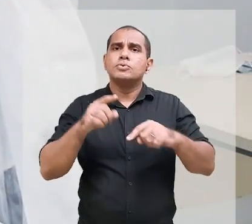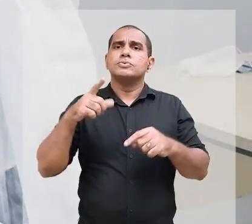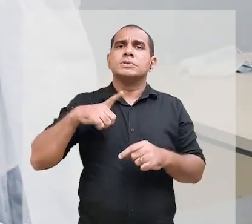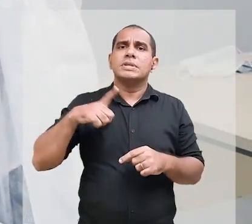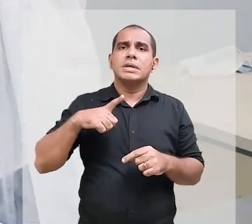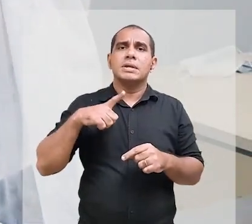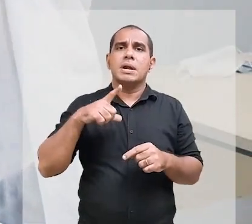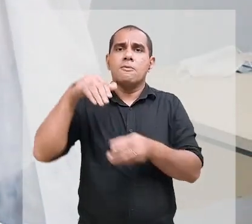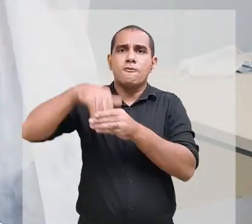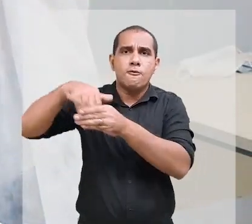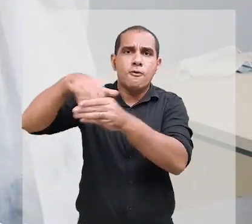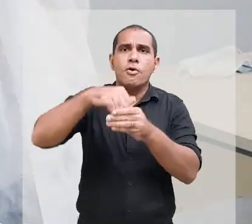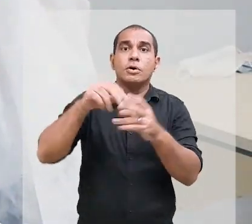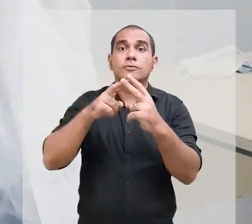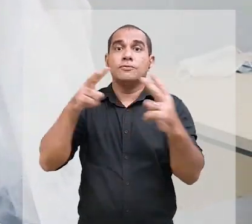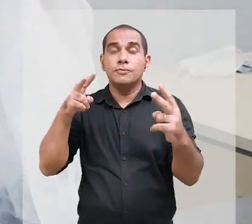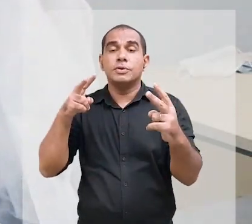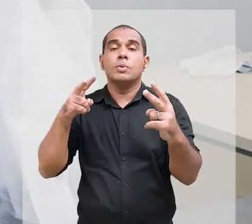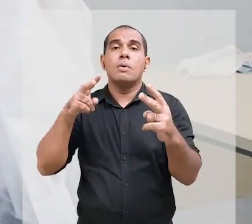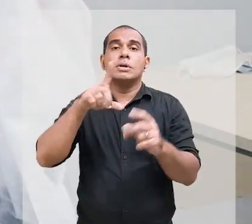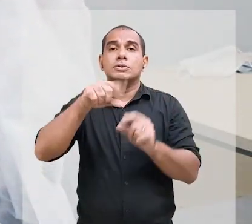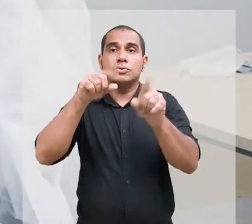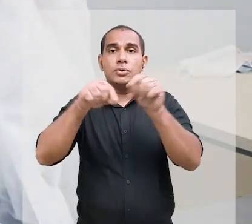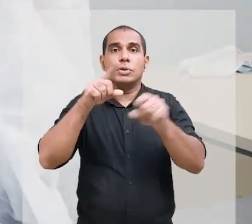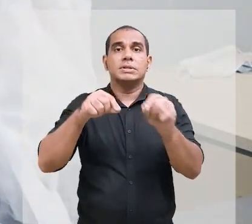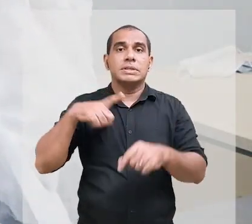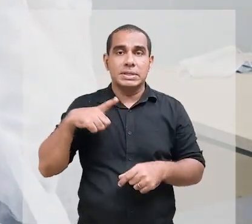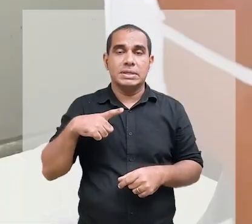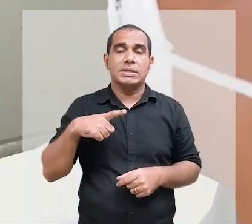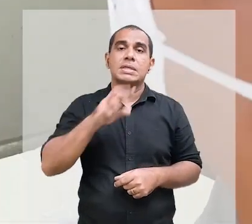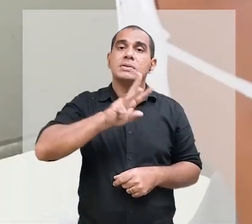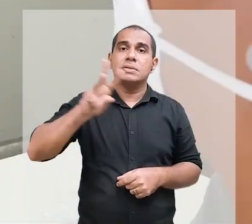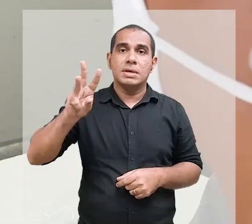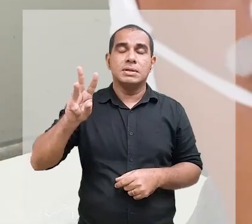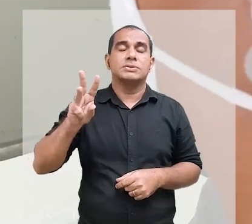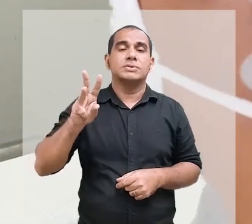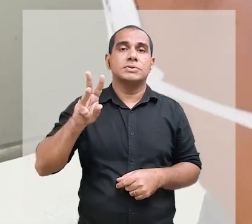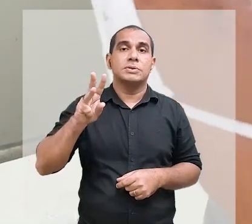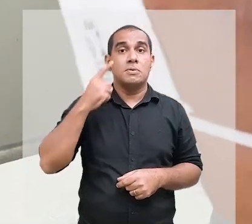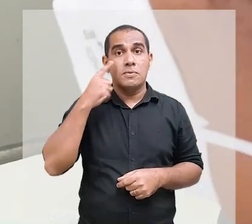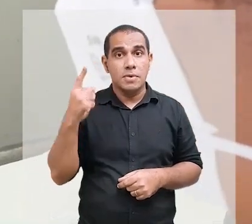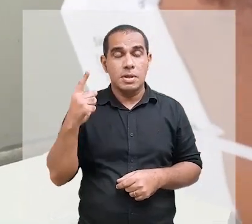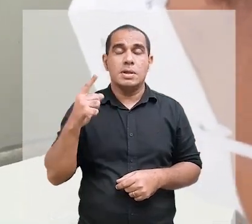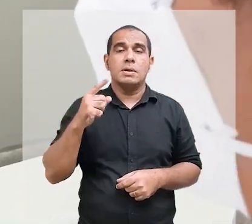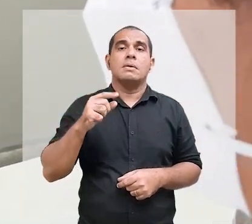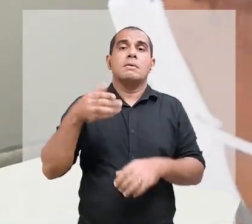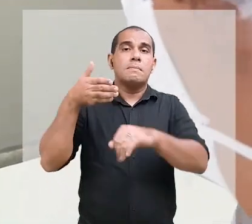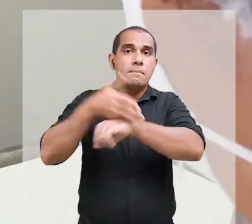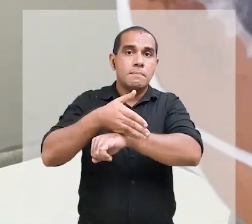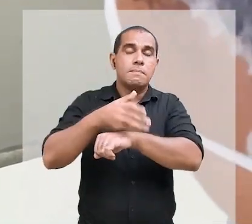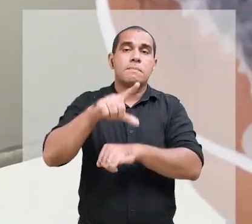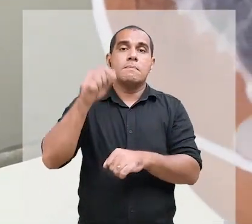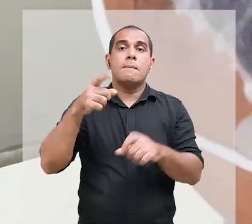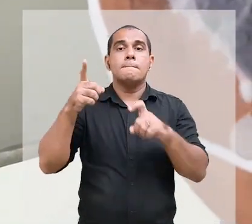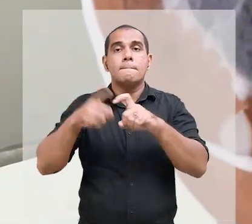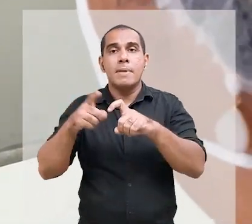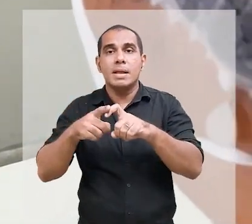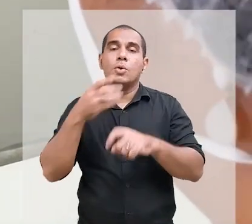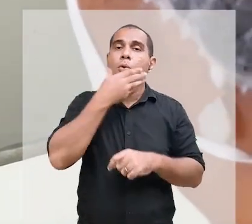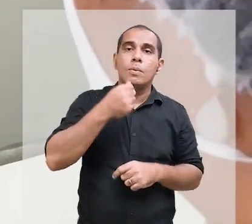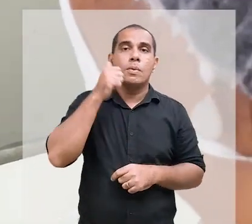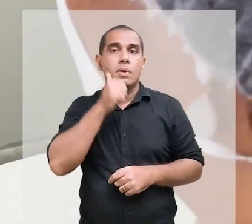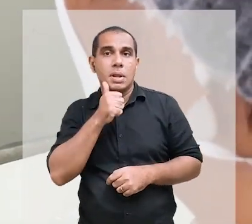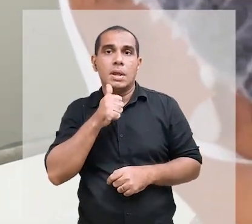concorrem à categoria Iniciativa Destaque, que também será definida por voto eletrônico. Em esp.ce.gov.br,